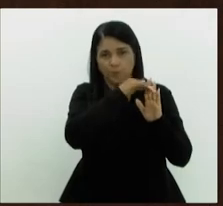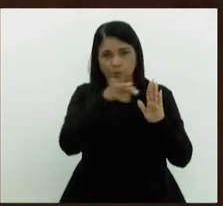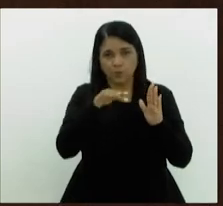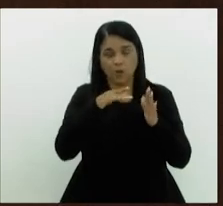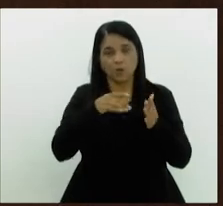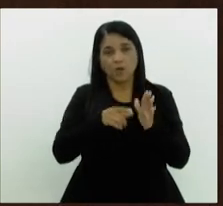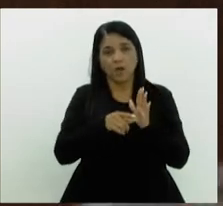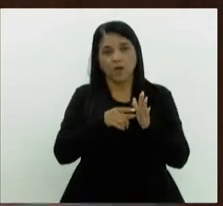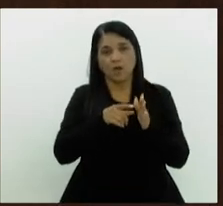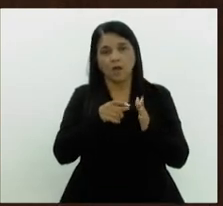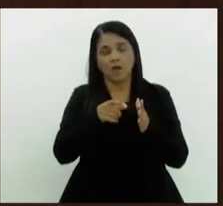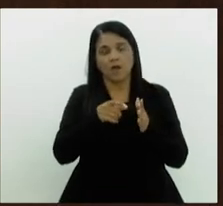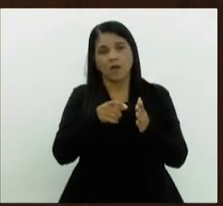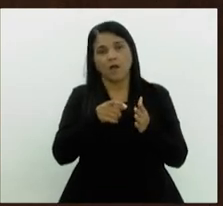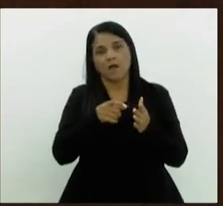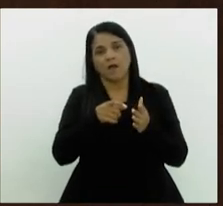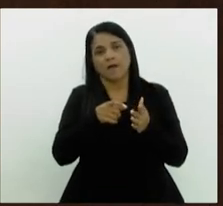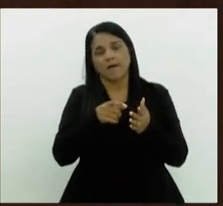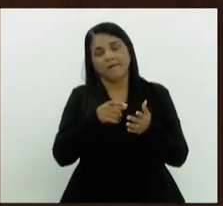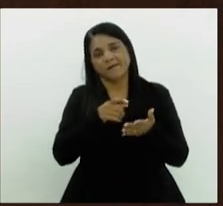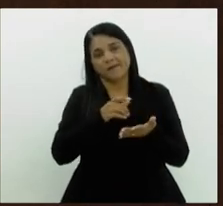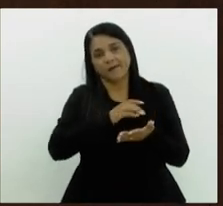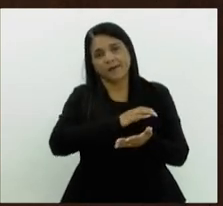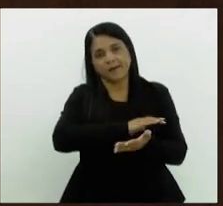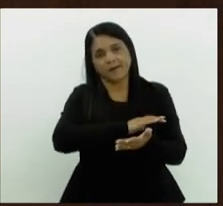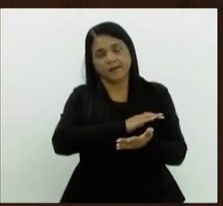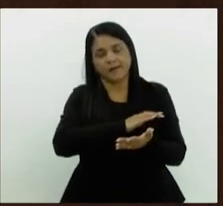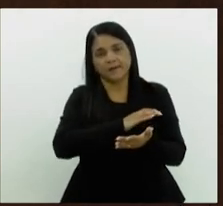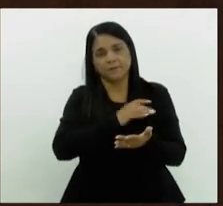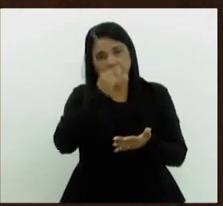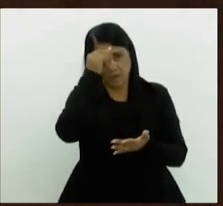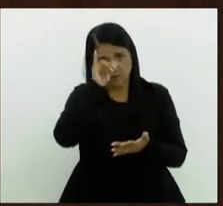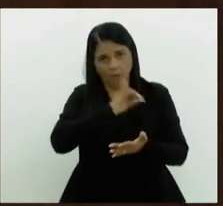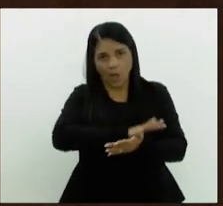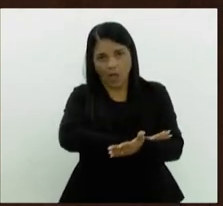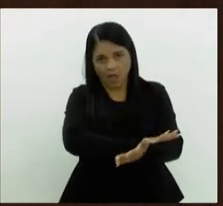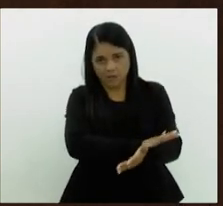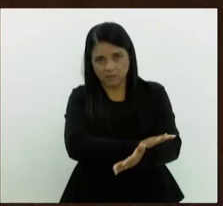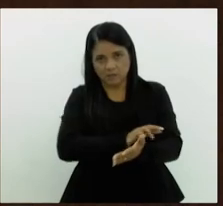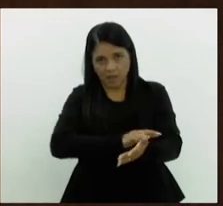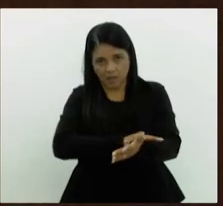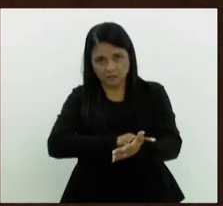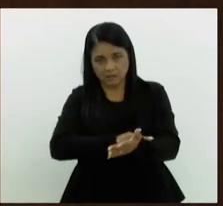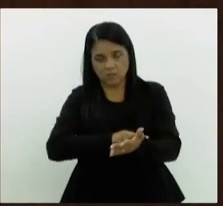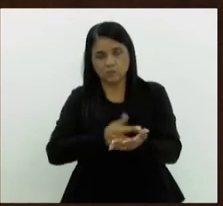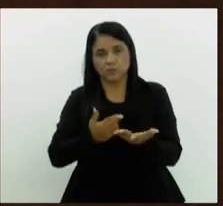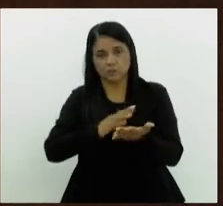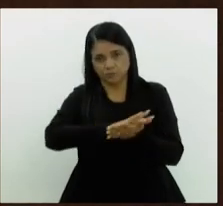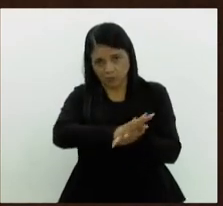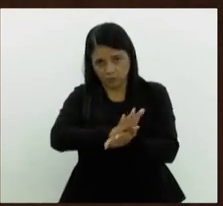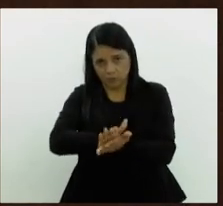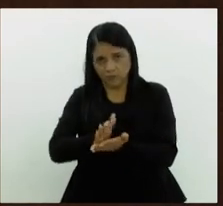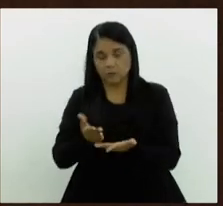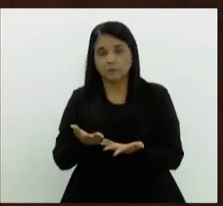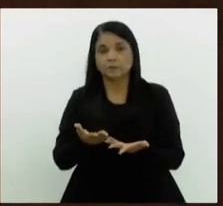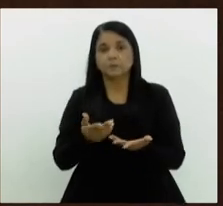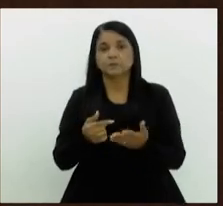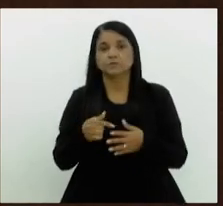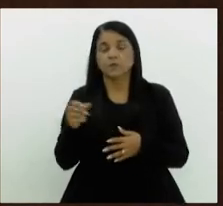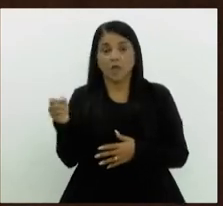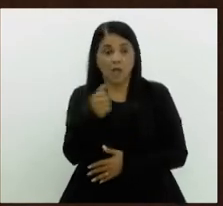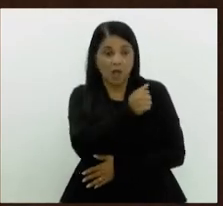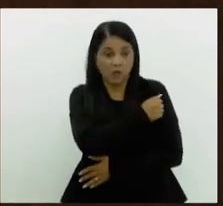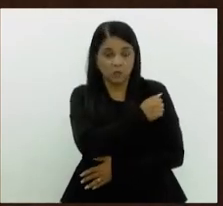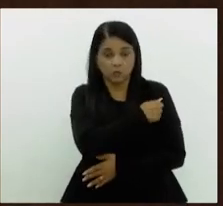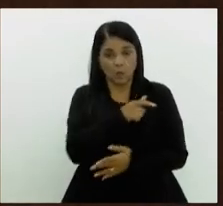às vezes, a gente verificou, que você tem um aluno que é vítima do racismo, da intolerância. Aí, você pega e pune,